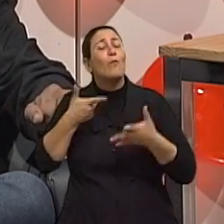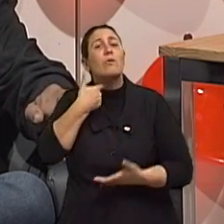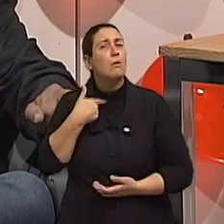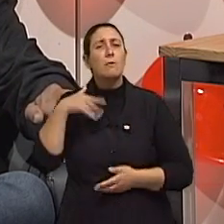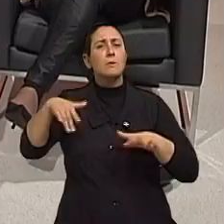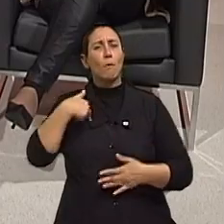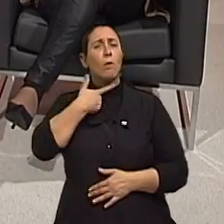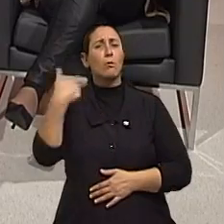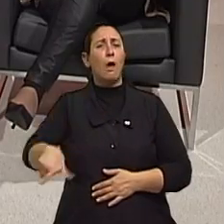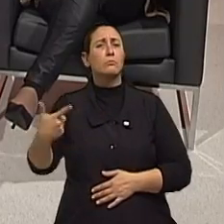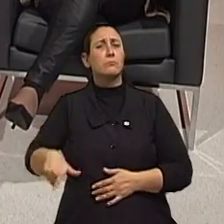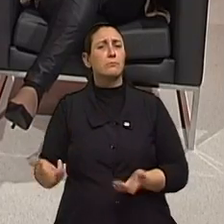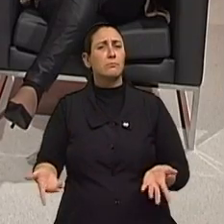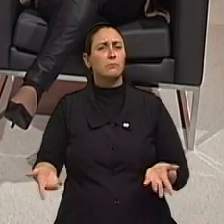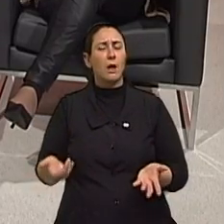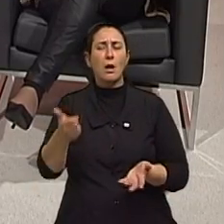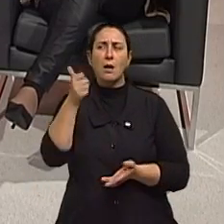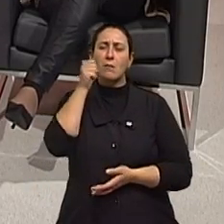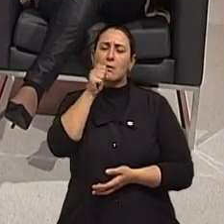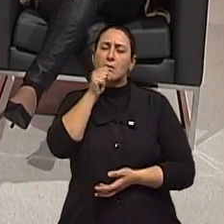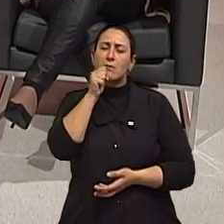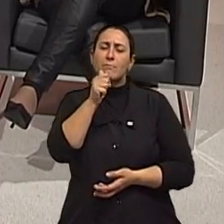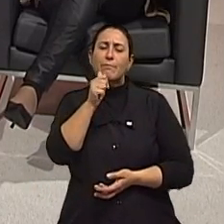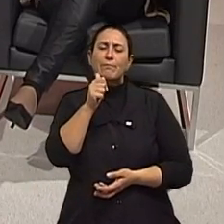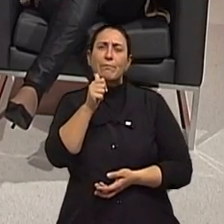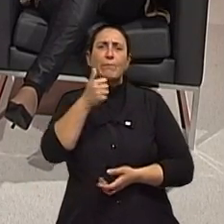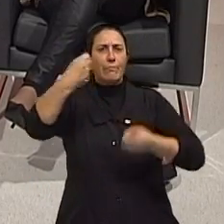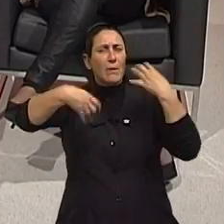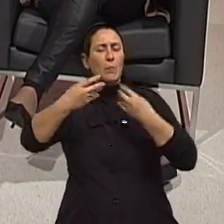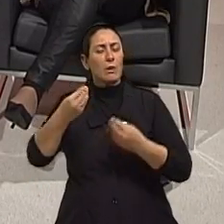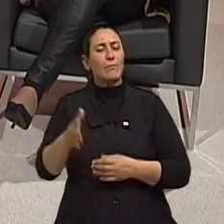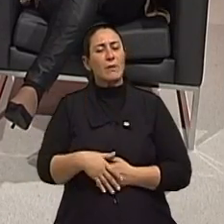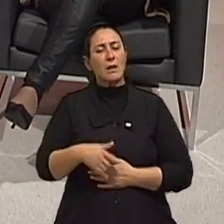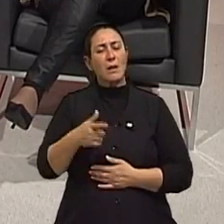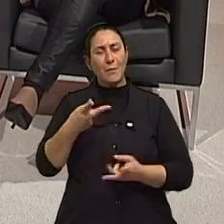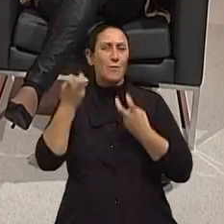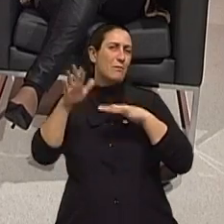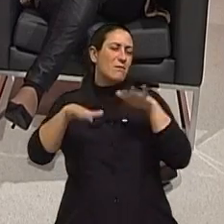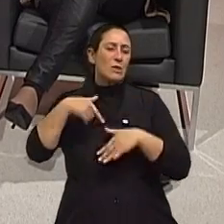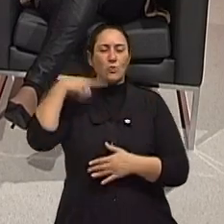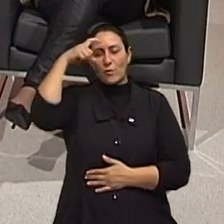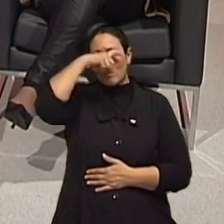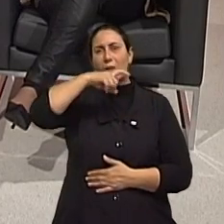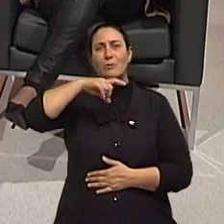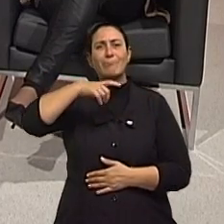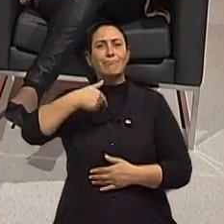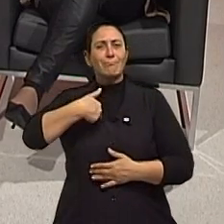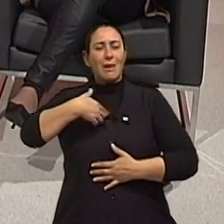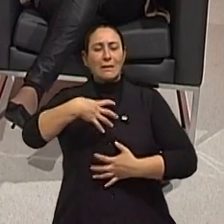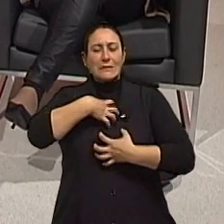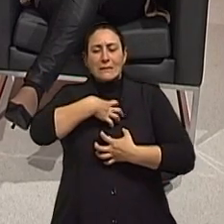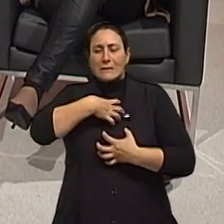Isso se ouvia mais das mulheres. Isso. Porque às vezes vem com aquela coisa dificuldade de orgasmo, e outras faixas, mas não,